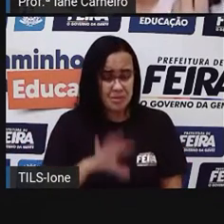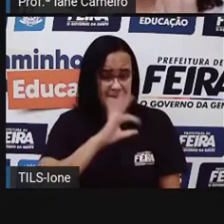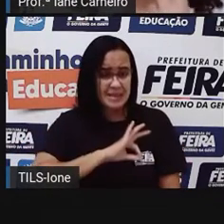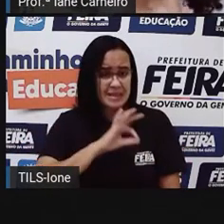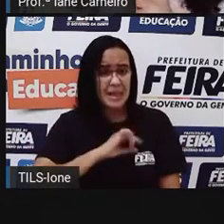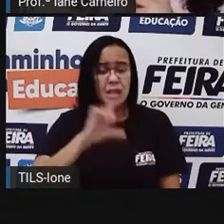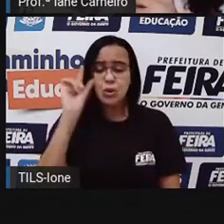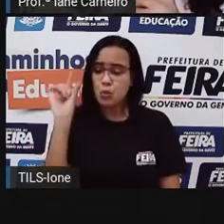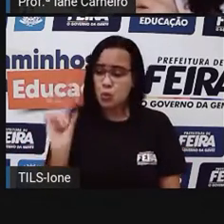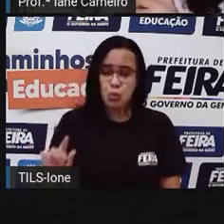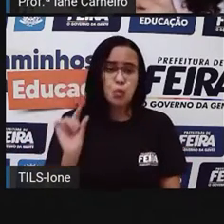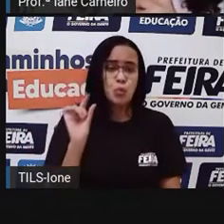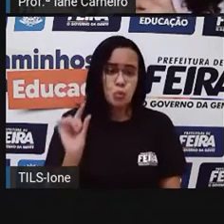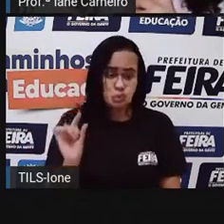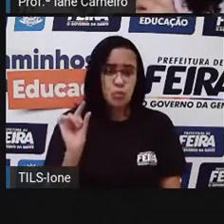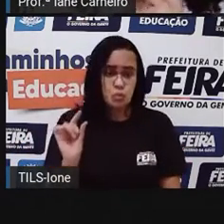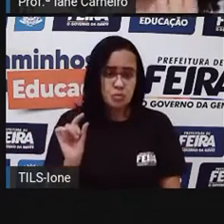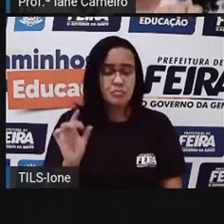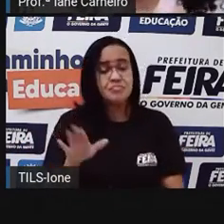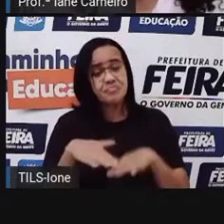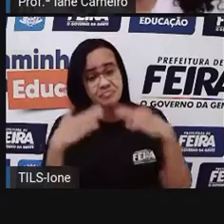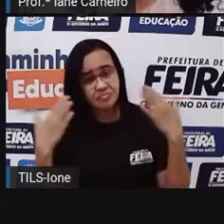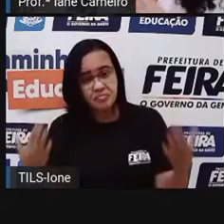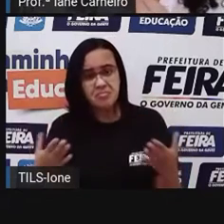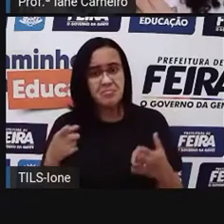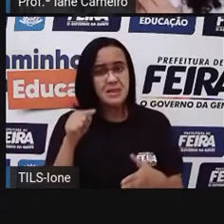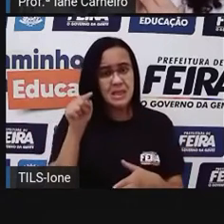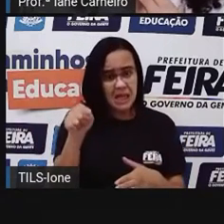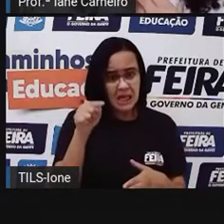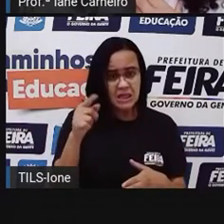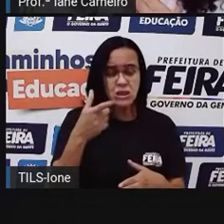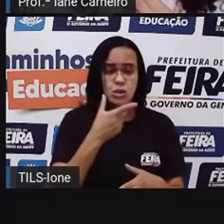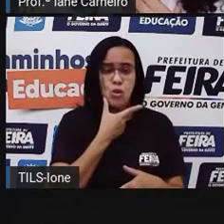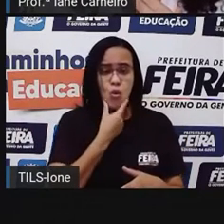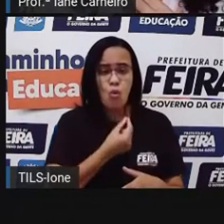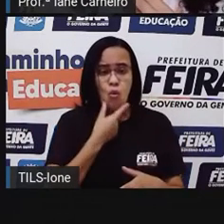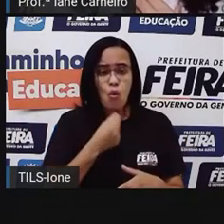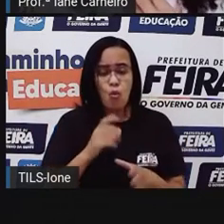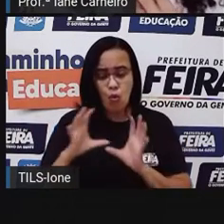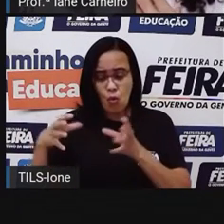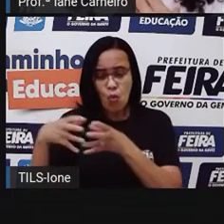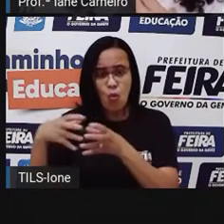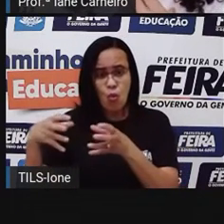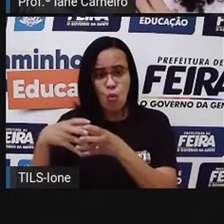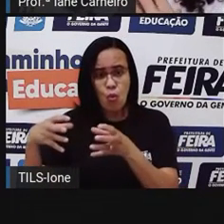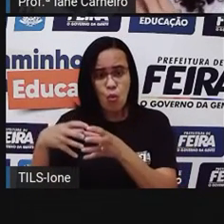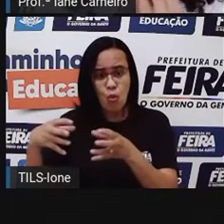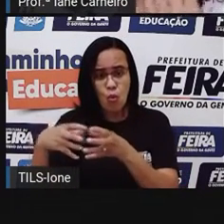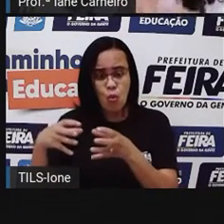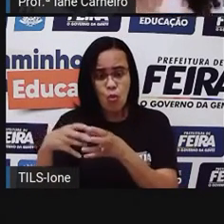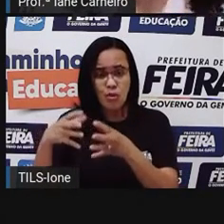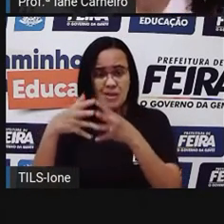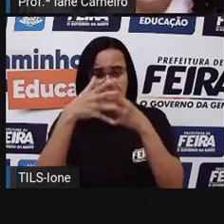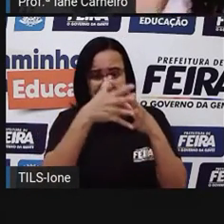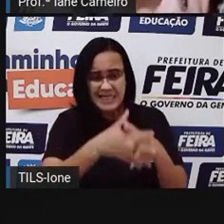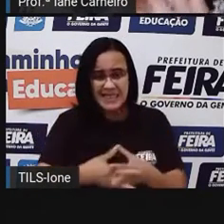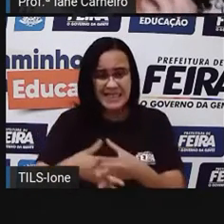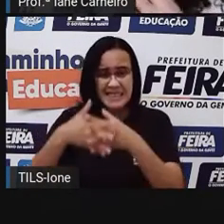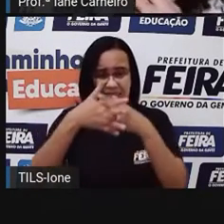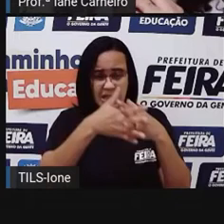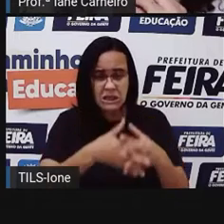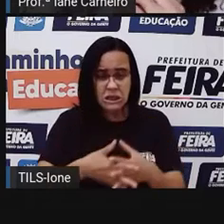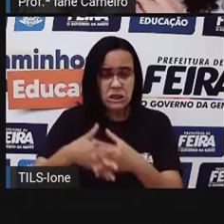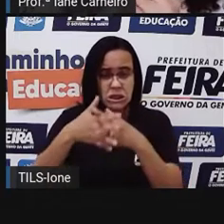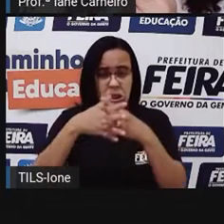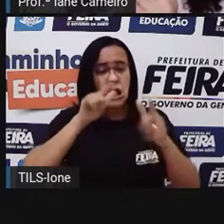E aí, o foi que aconteceu, né? Eles começaram a... Eles começaram